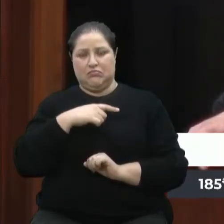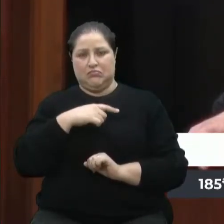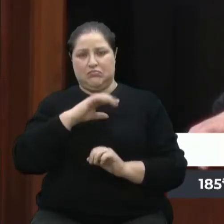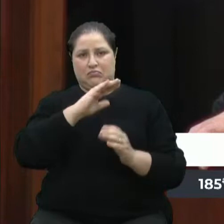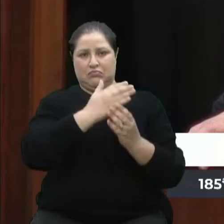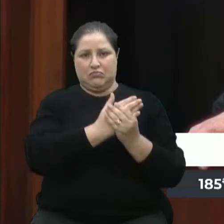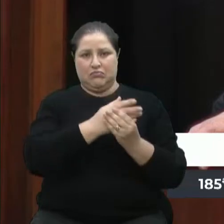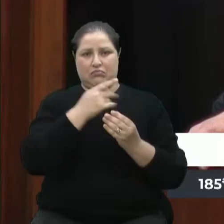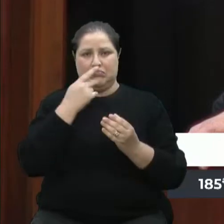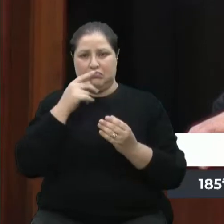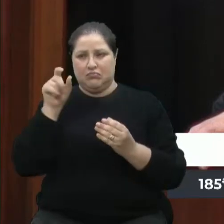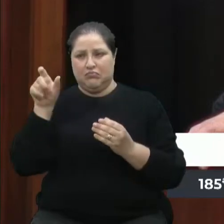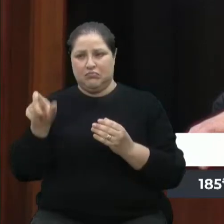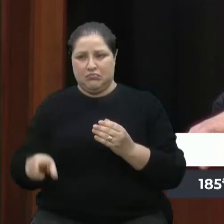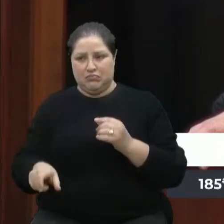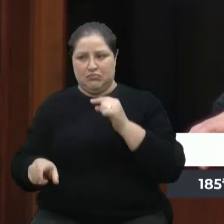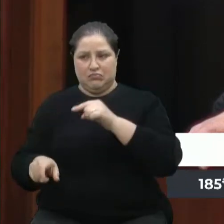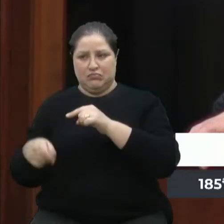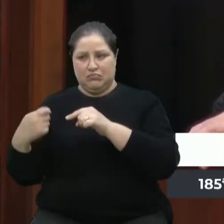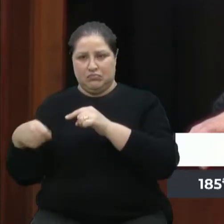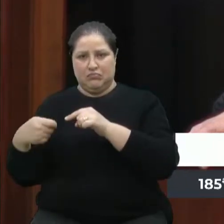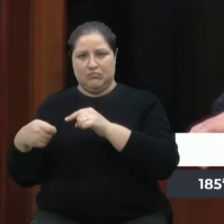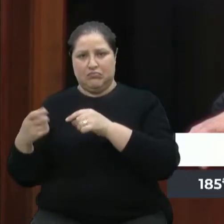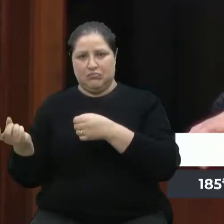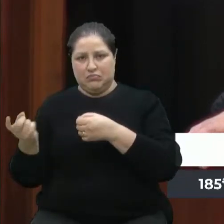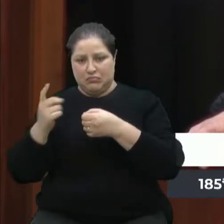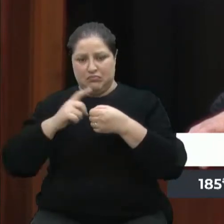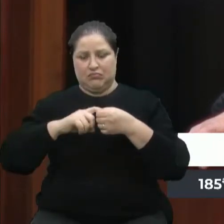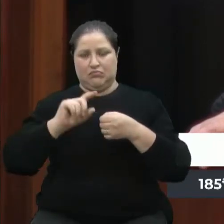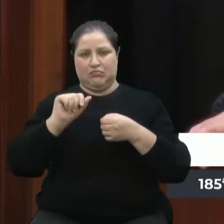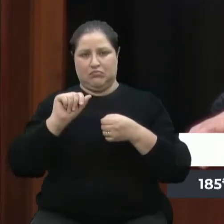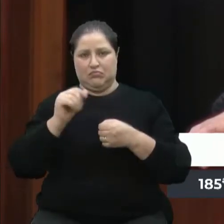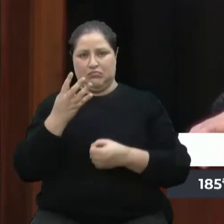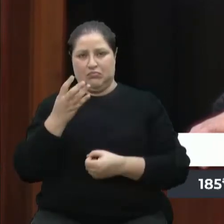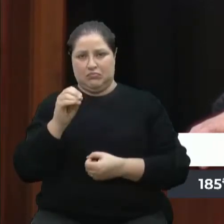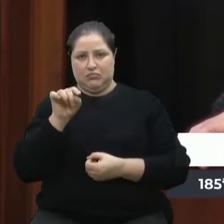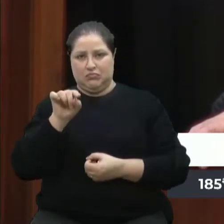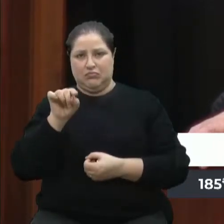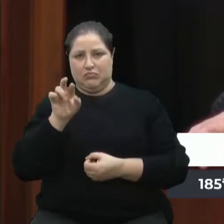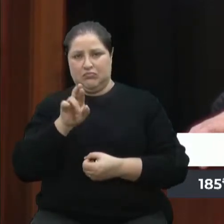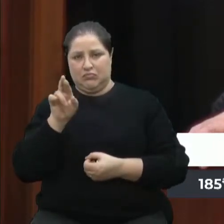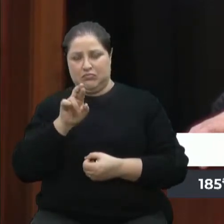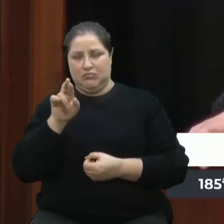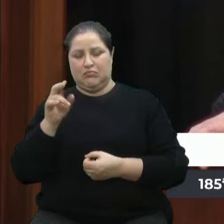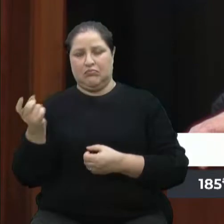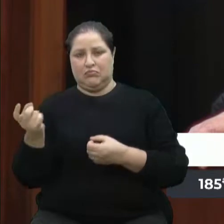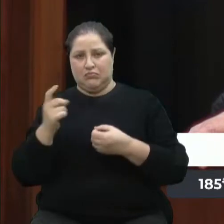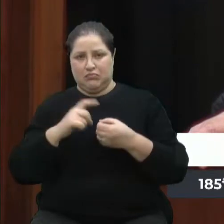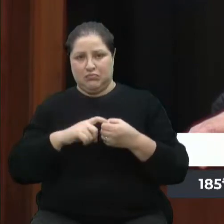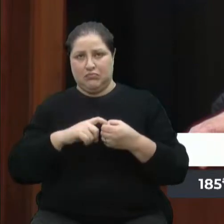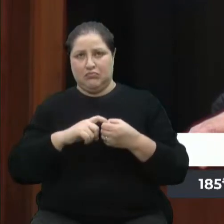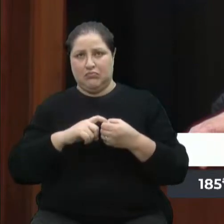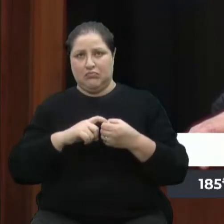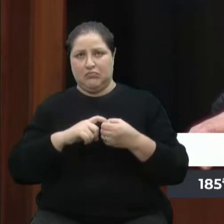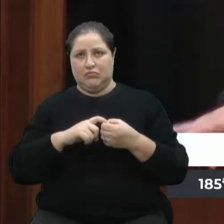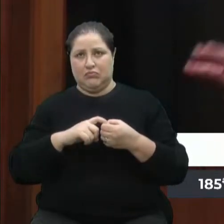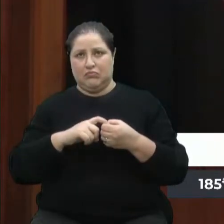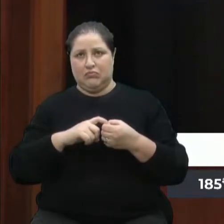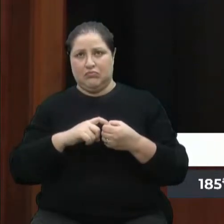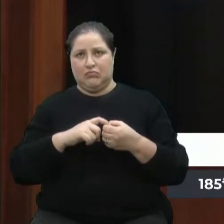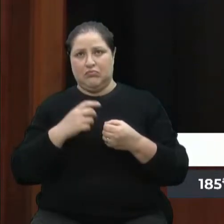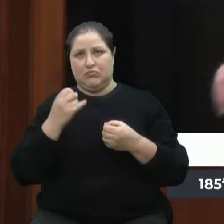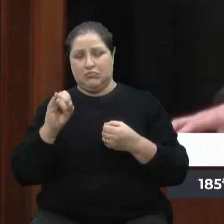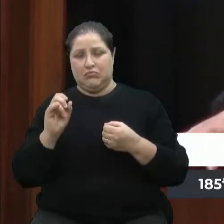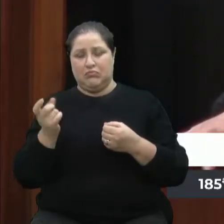de forma imoral. Esses 40 mil reais, a gente converter pelos exames do Marcon que apresentou agora, daria